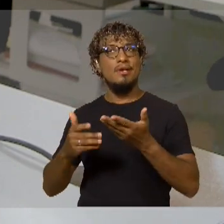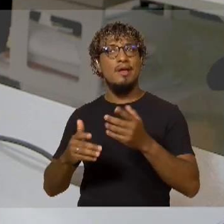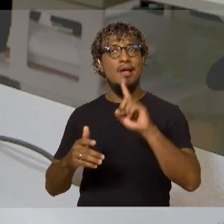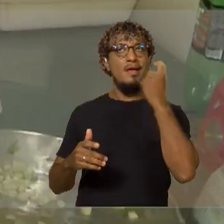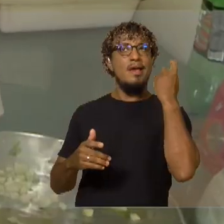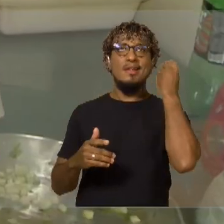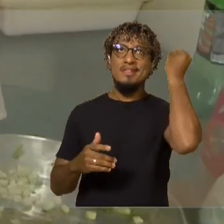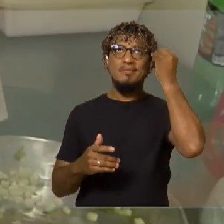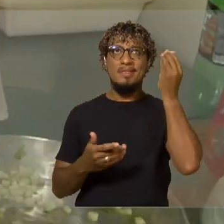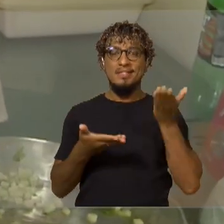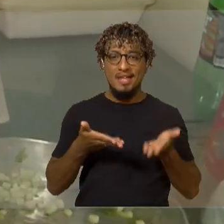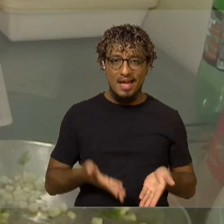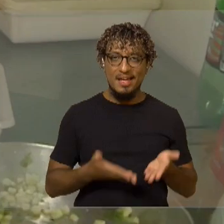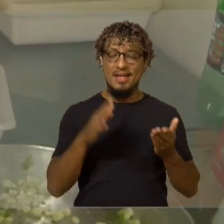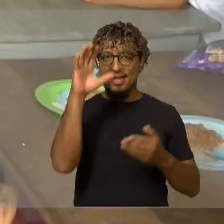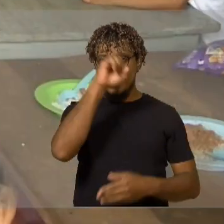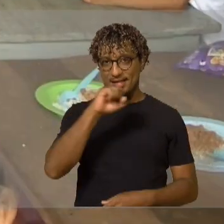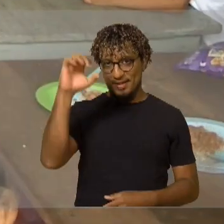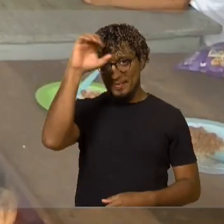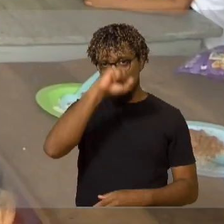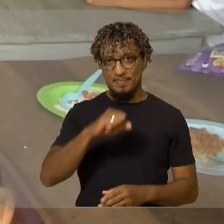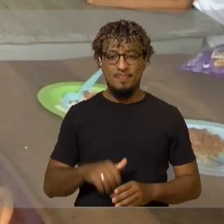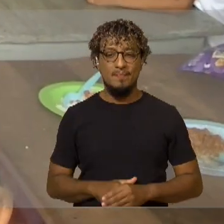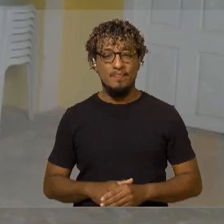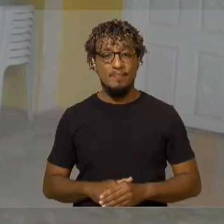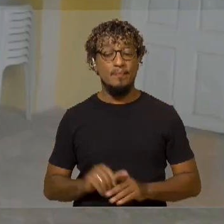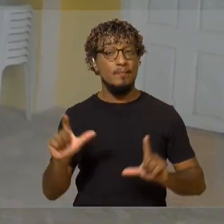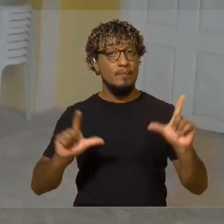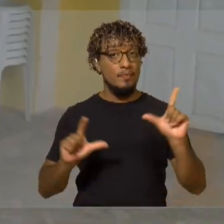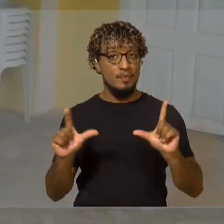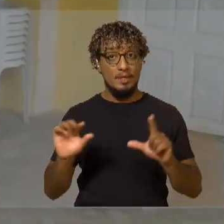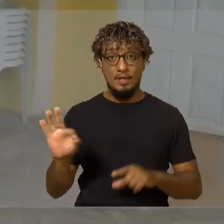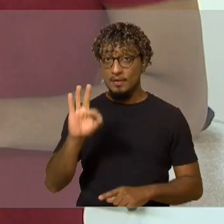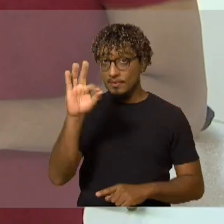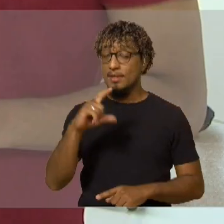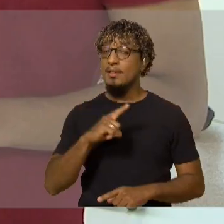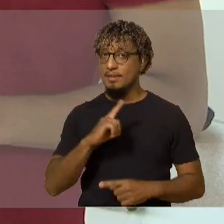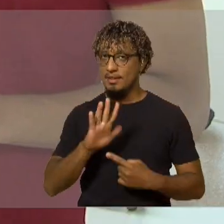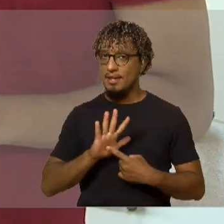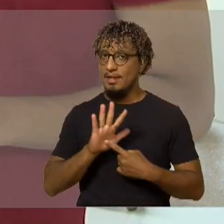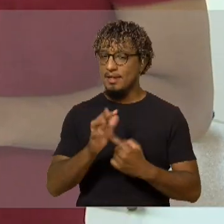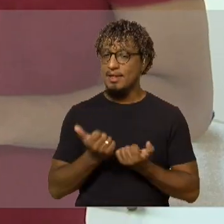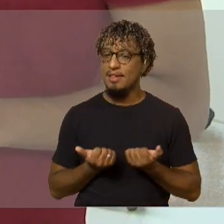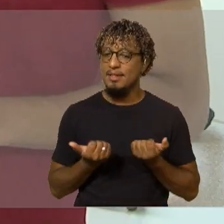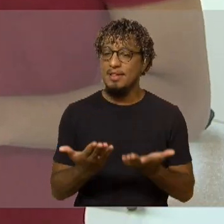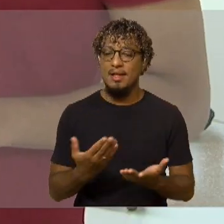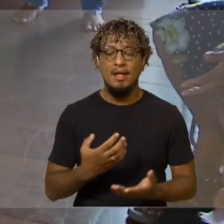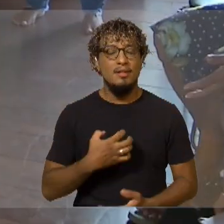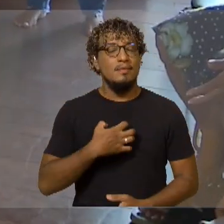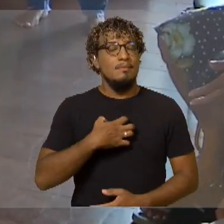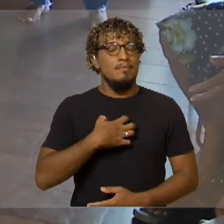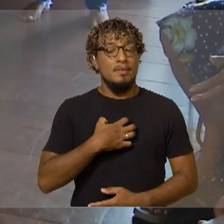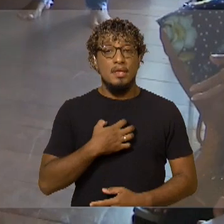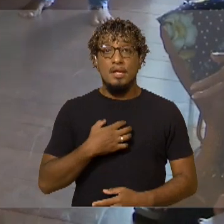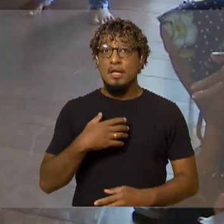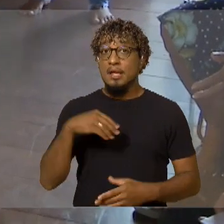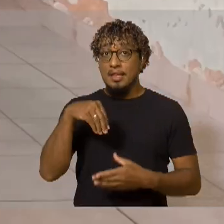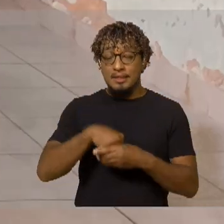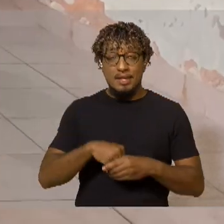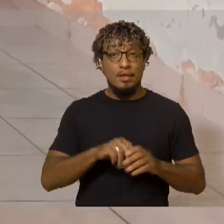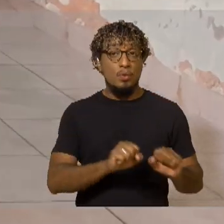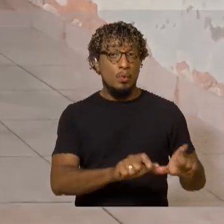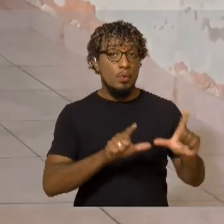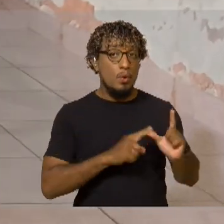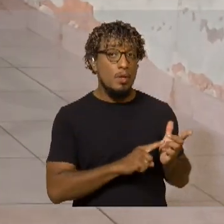aprendi aqui dentro. A TV Ufima também é inspiração. No quadro Fala Comunidade, quase 80 projetos já